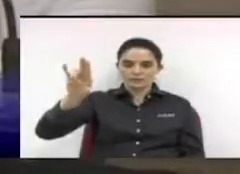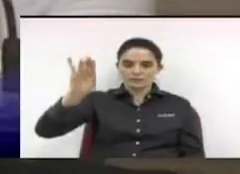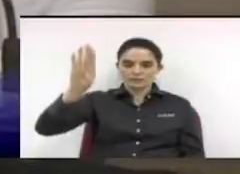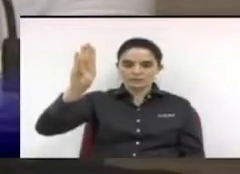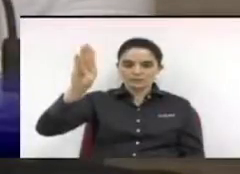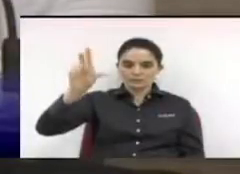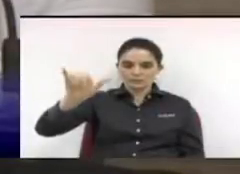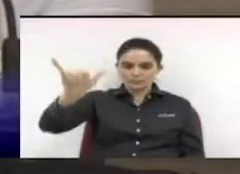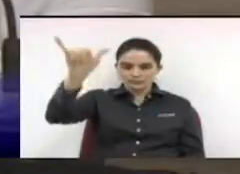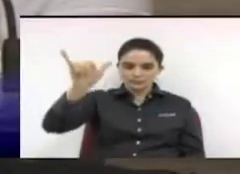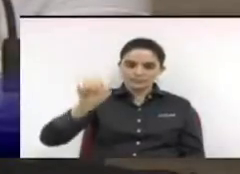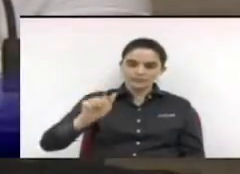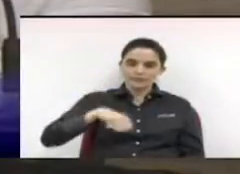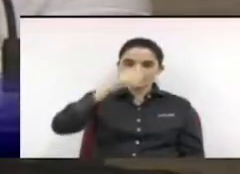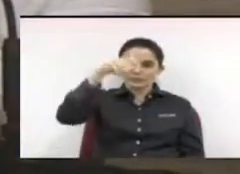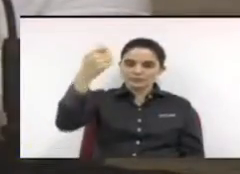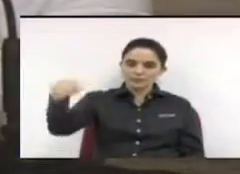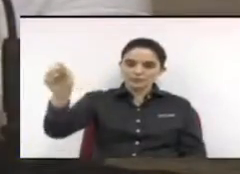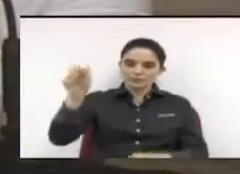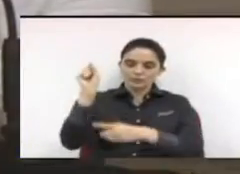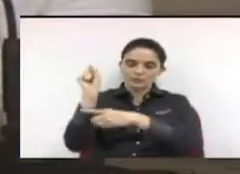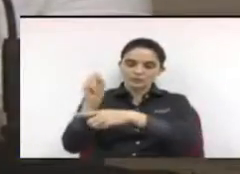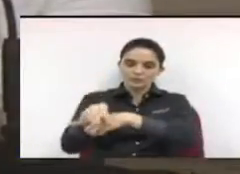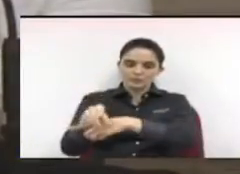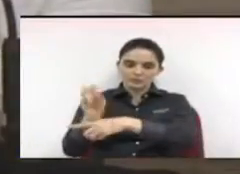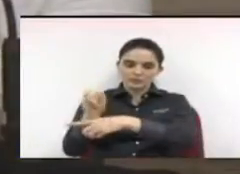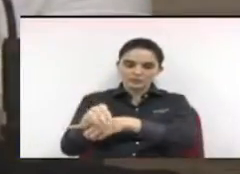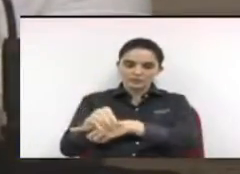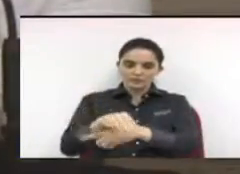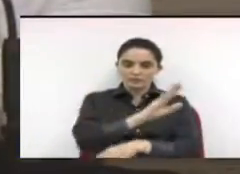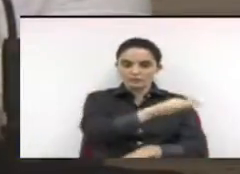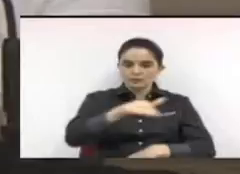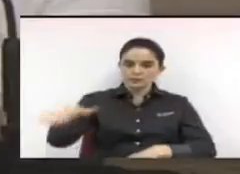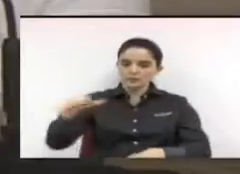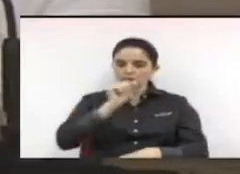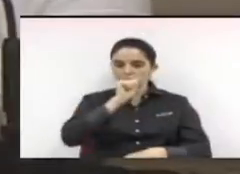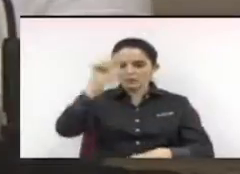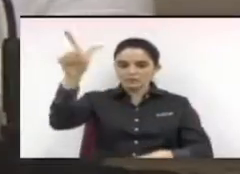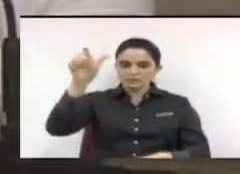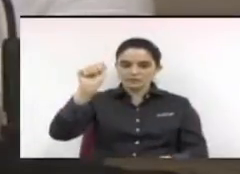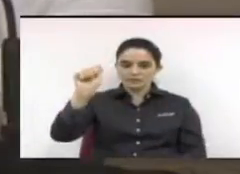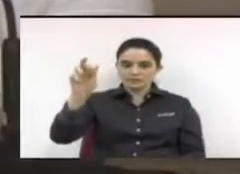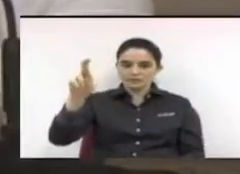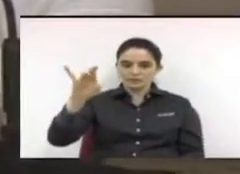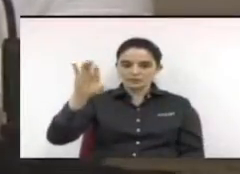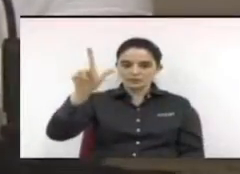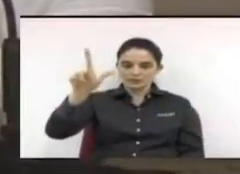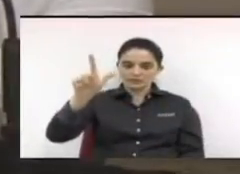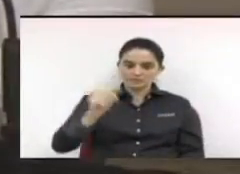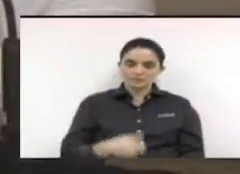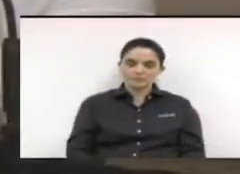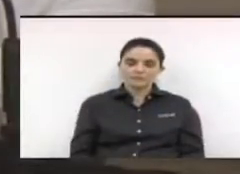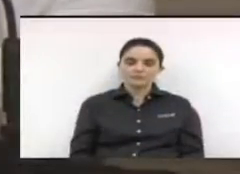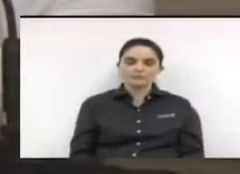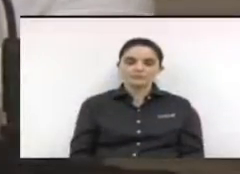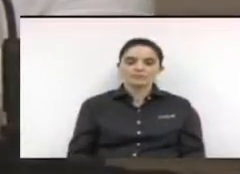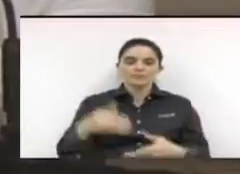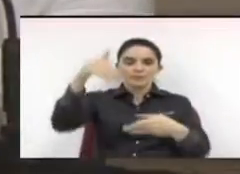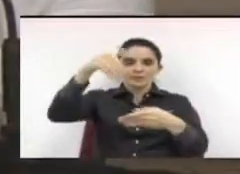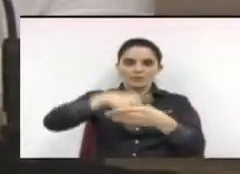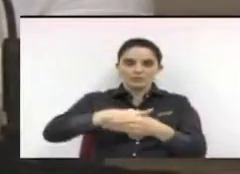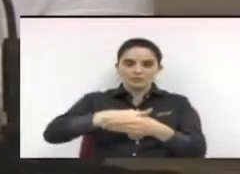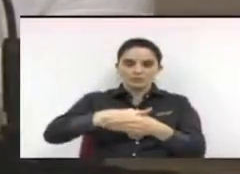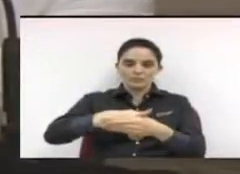ordem de Tatuibi e a associação e reabilitação infantil limerense ARIU o